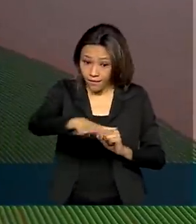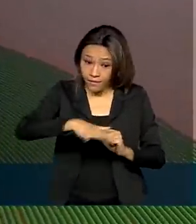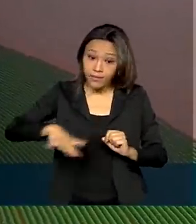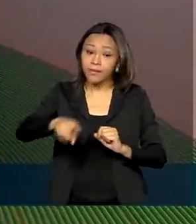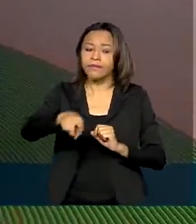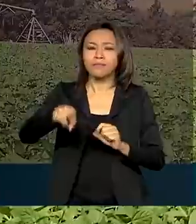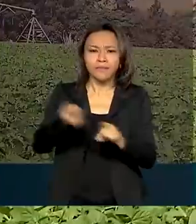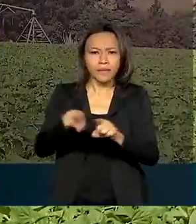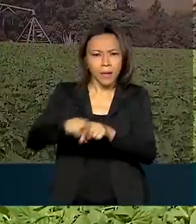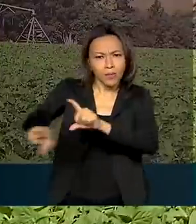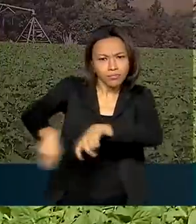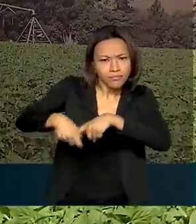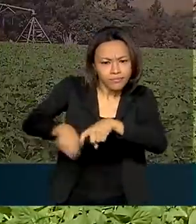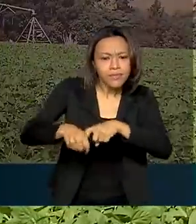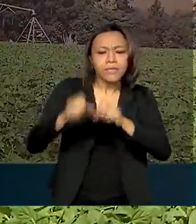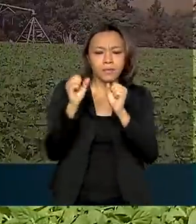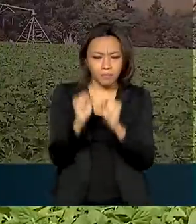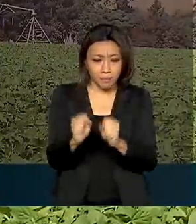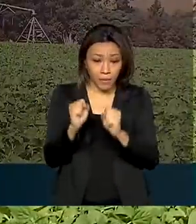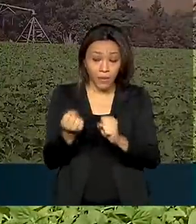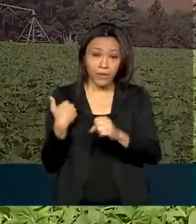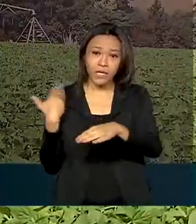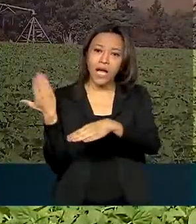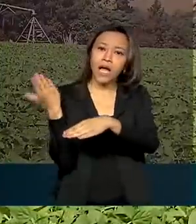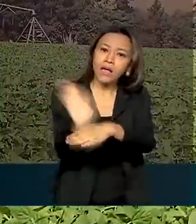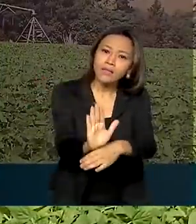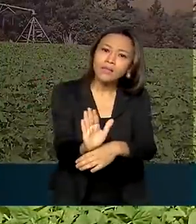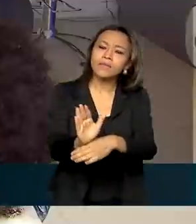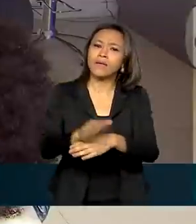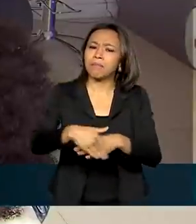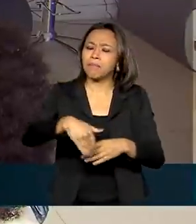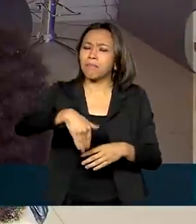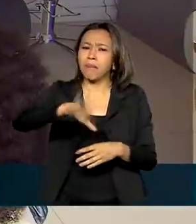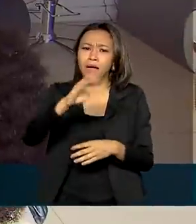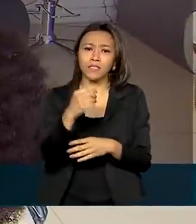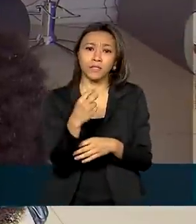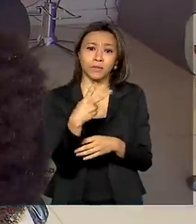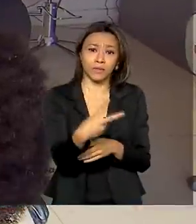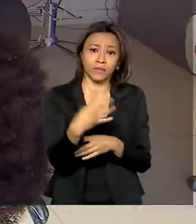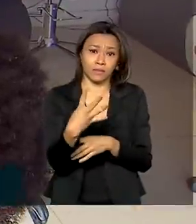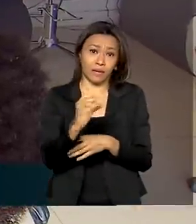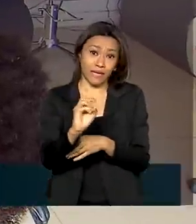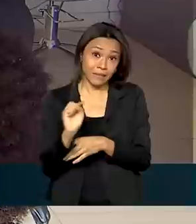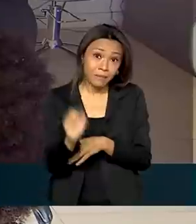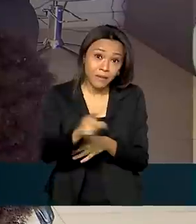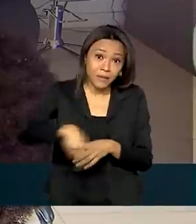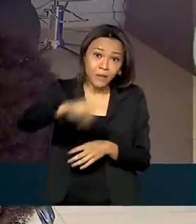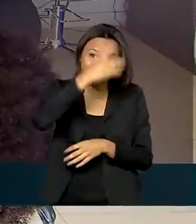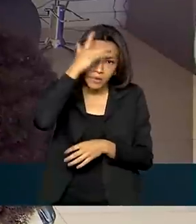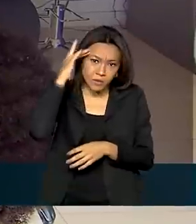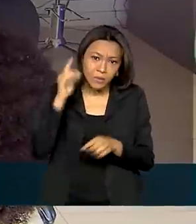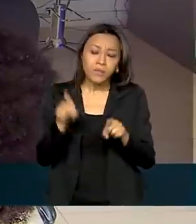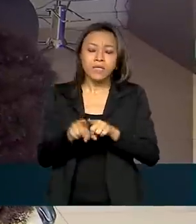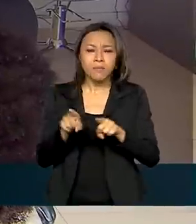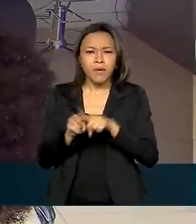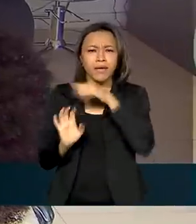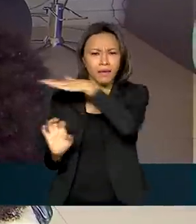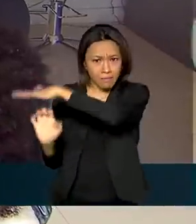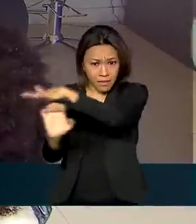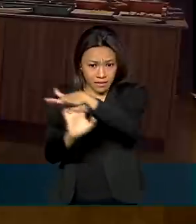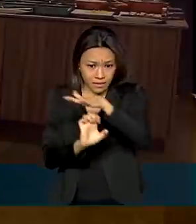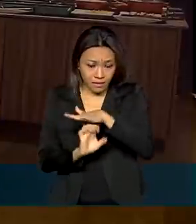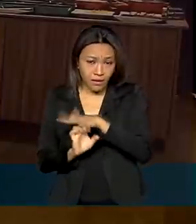pode beneficiar até 240 mil produtores rurais, além dos pequenos empresários inscritos no Simples